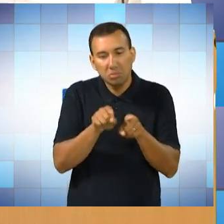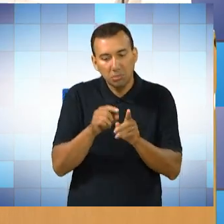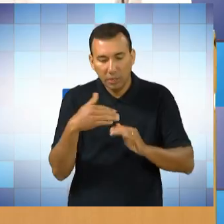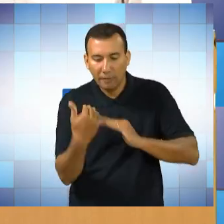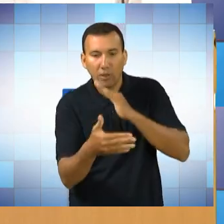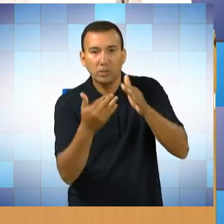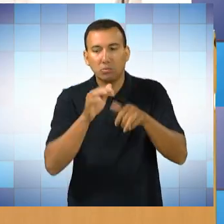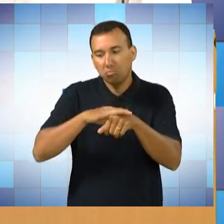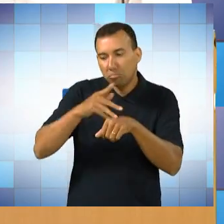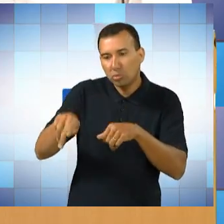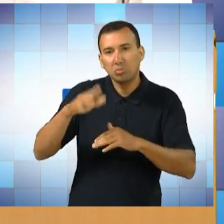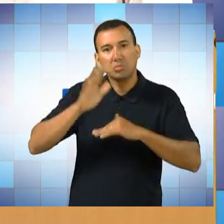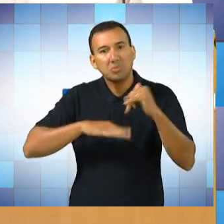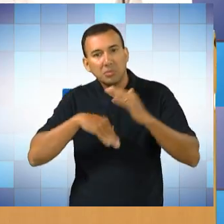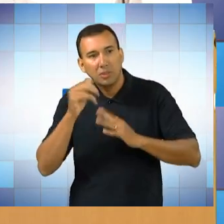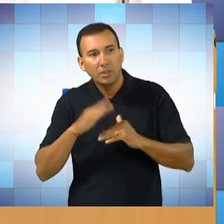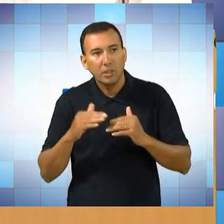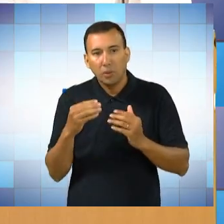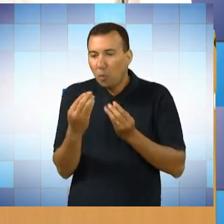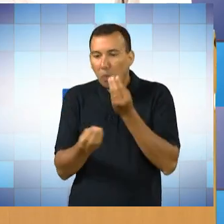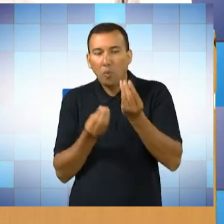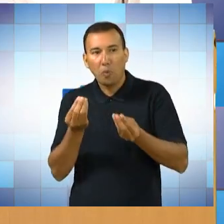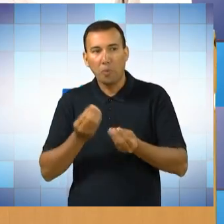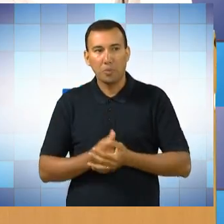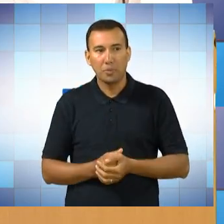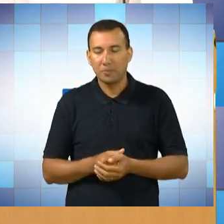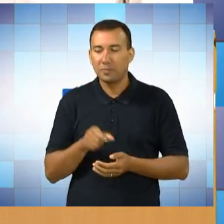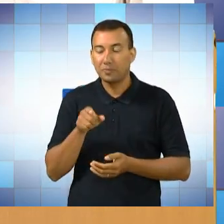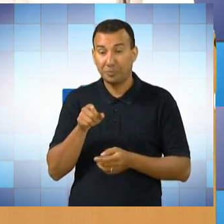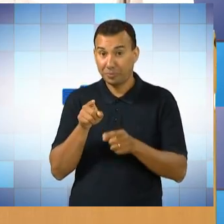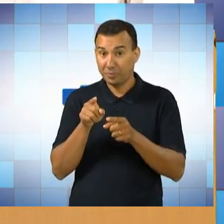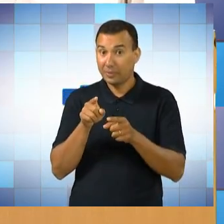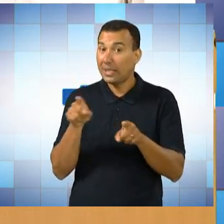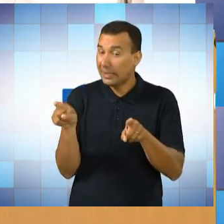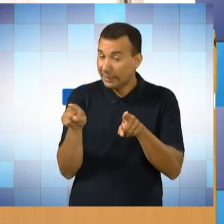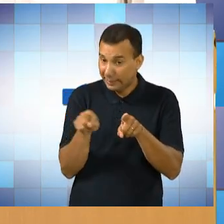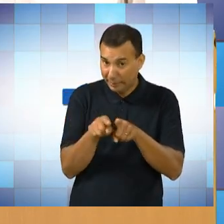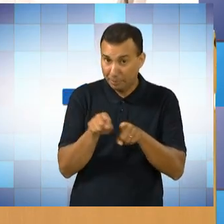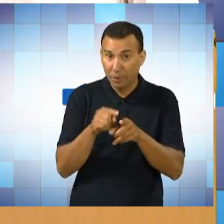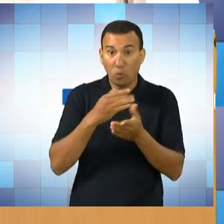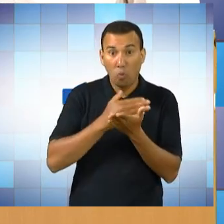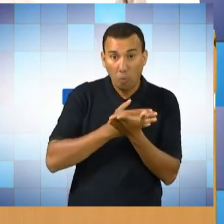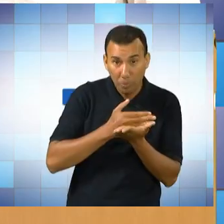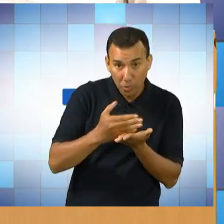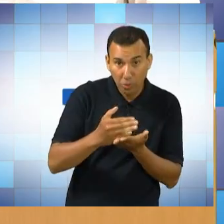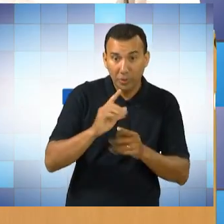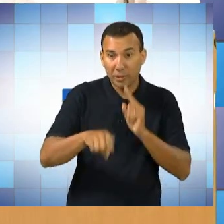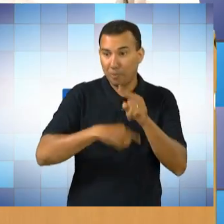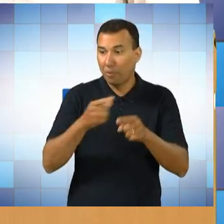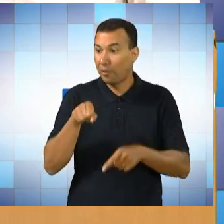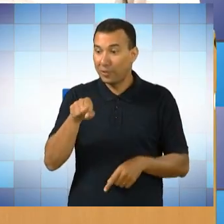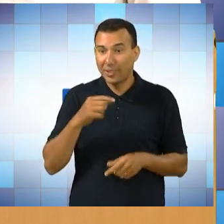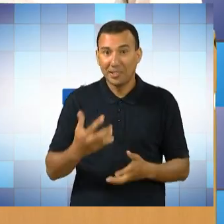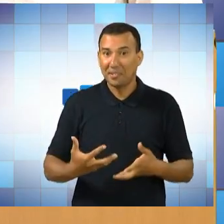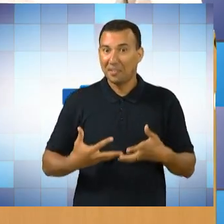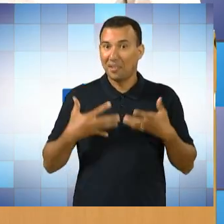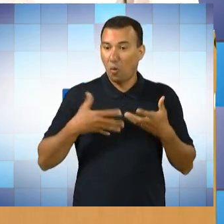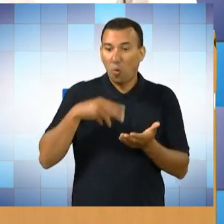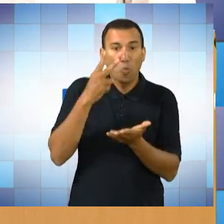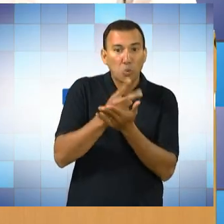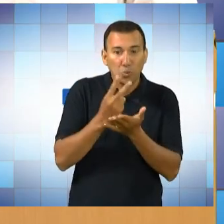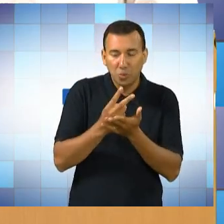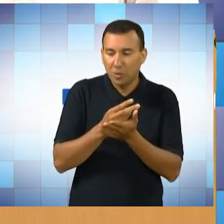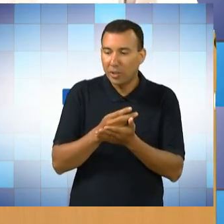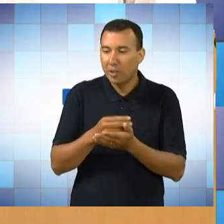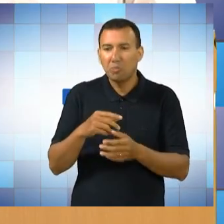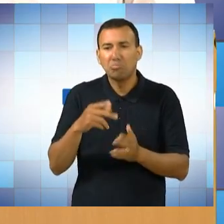sua profissional, claro, que começou e que você se empolgou e que valeu